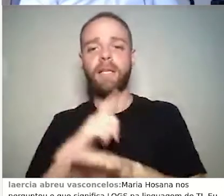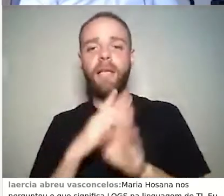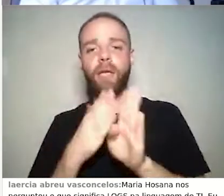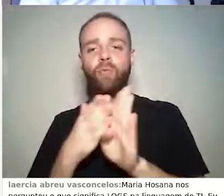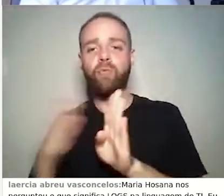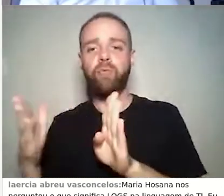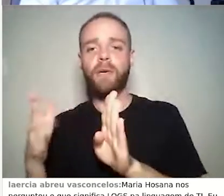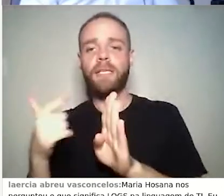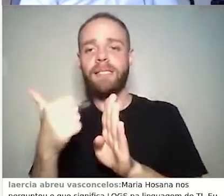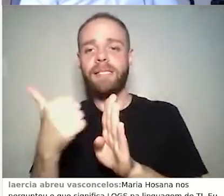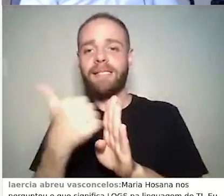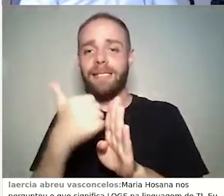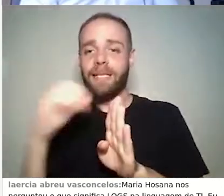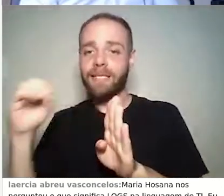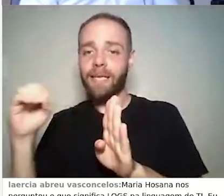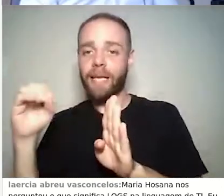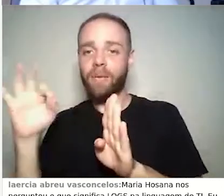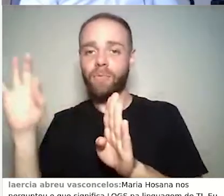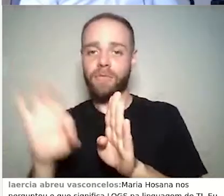mais alunos fizerem